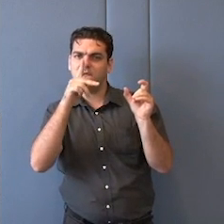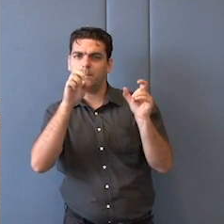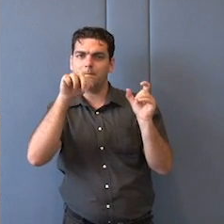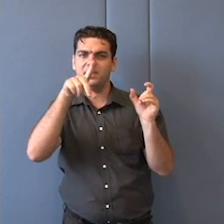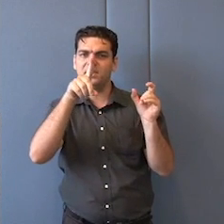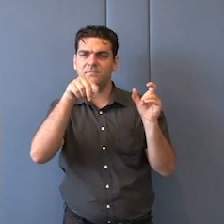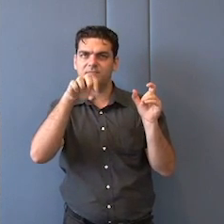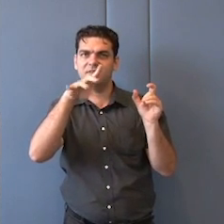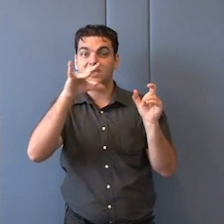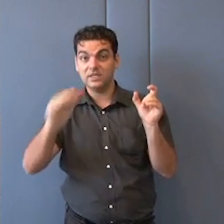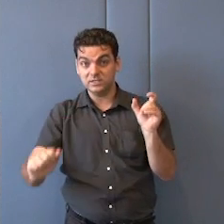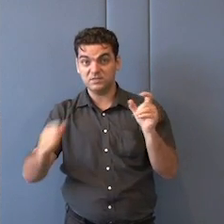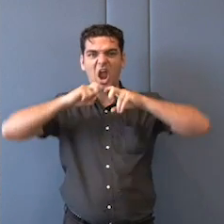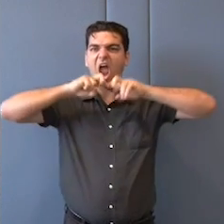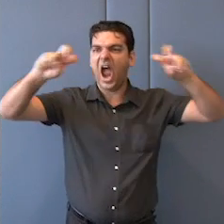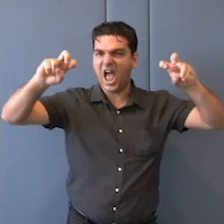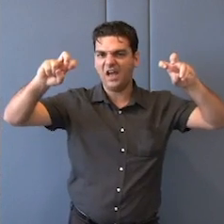de independência.